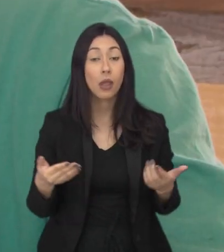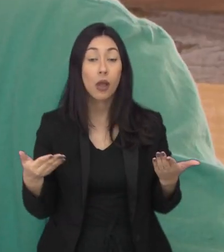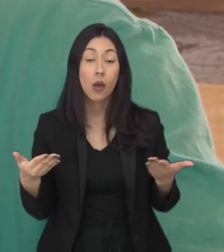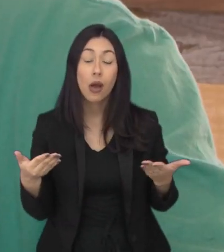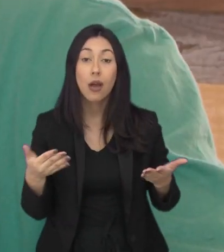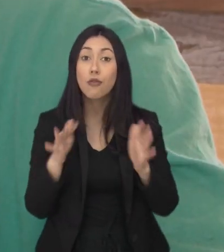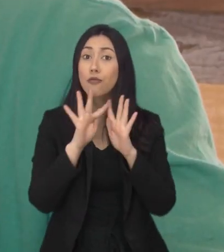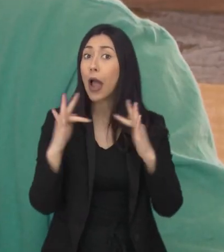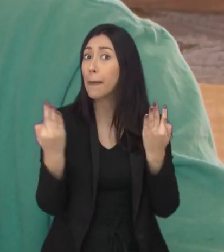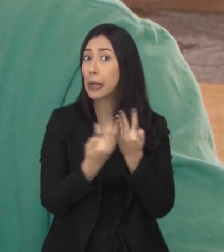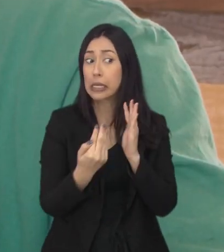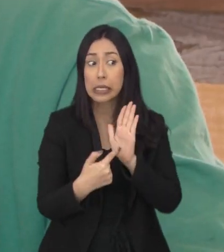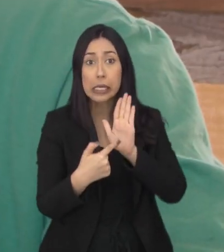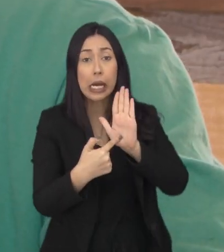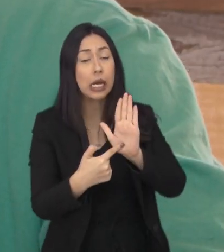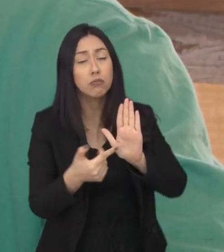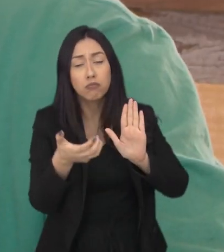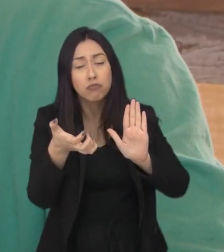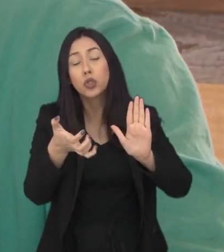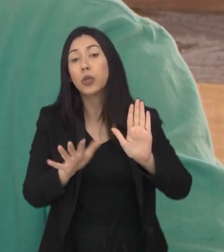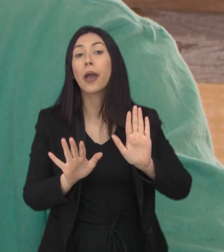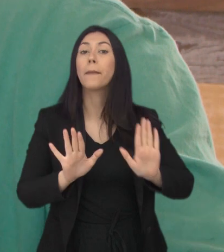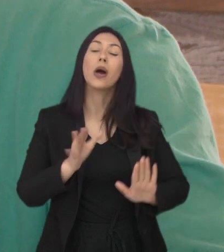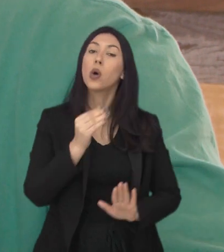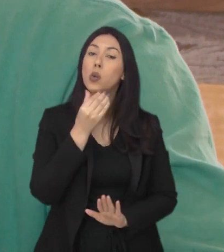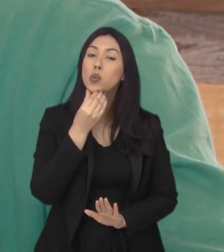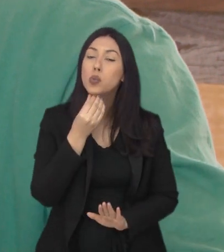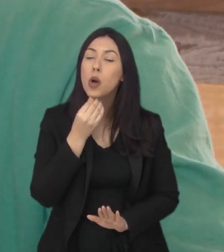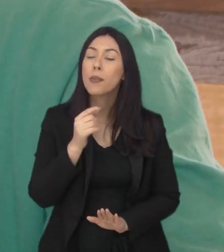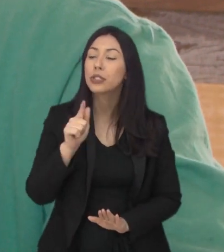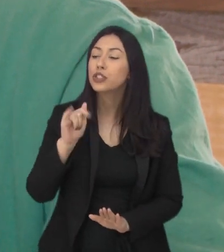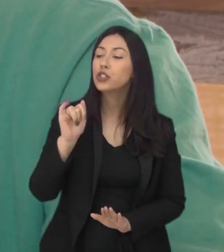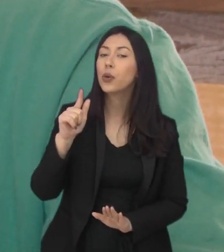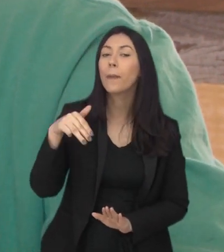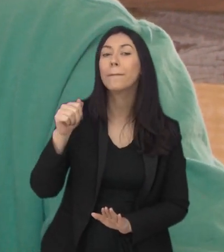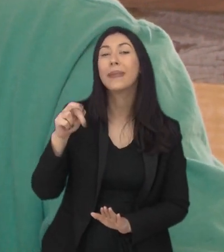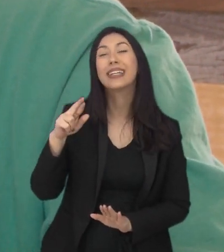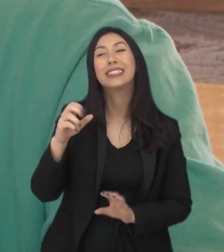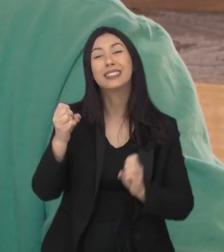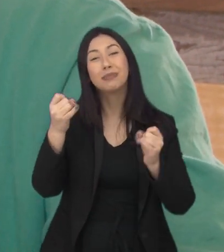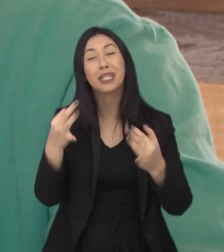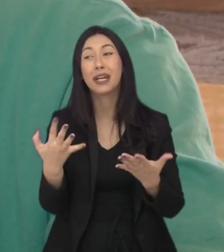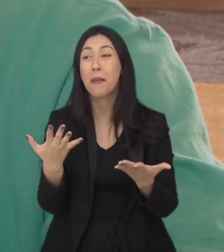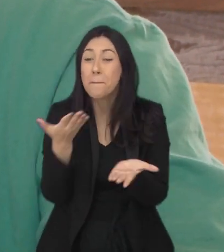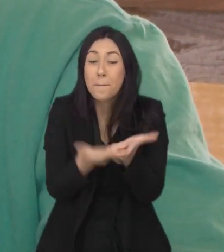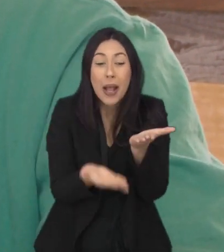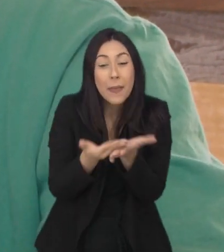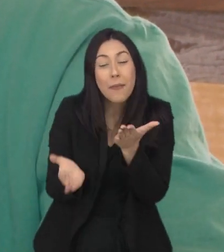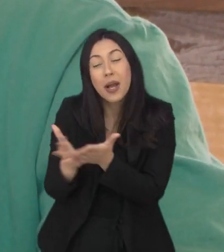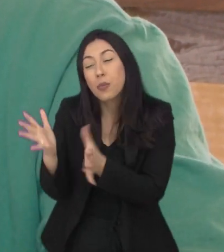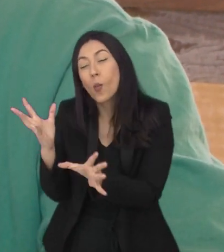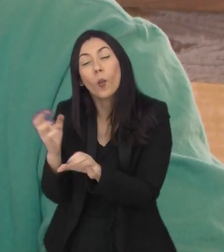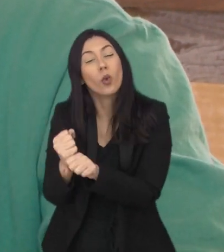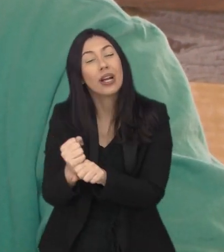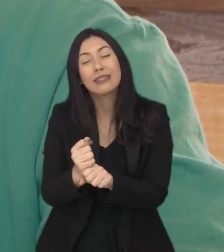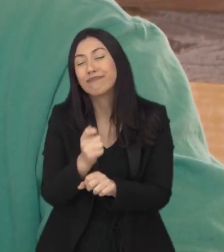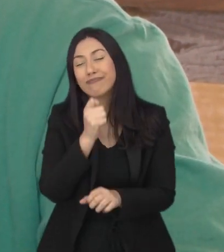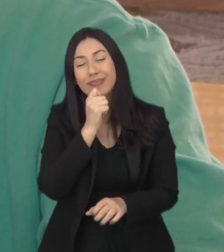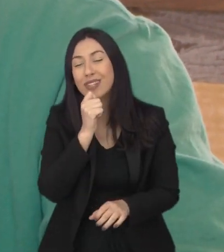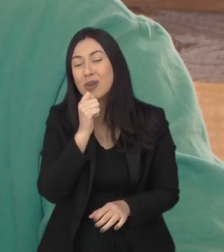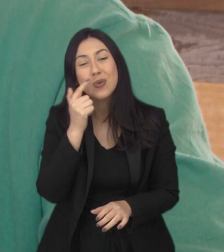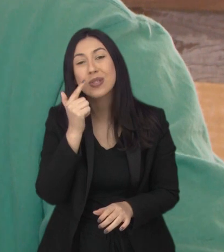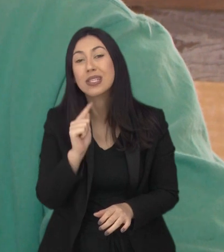Por enquanto, a família prefere não aparecer. O Gilmar conta que eles ainda calculam as inúmeras perdas. Mas, aos poucos,